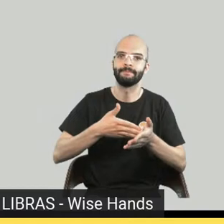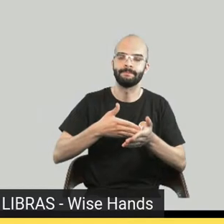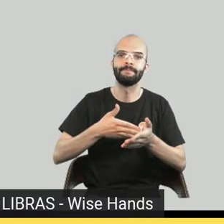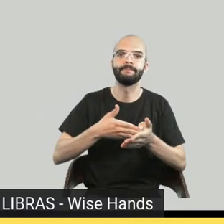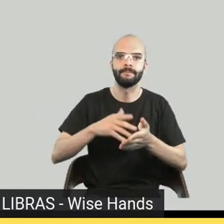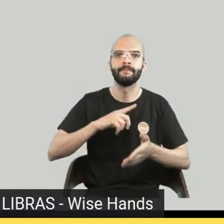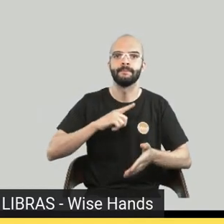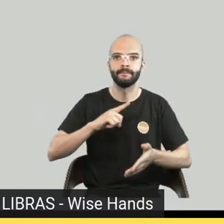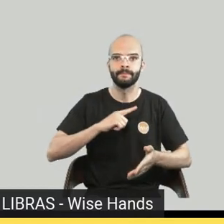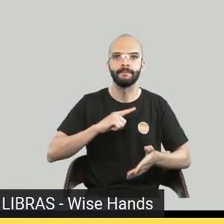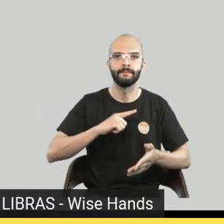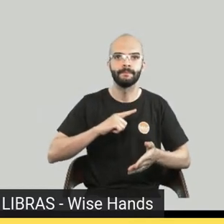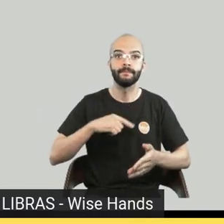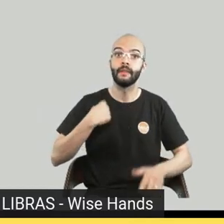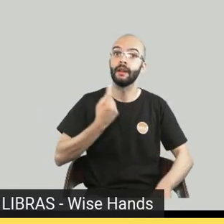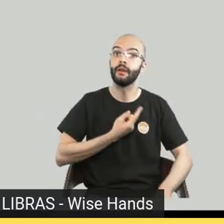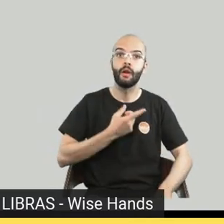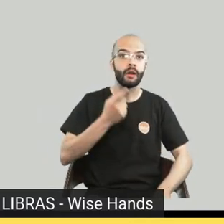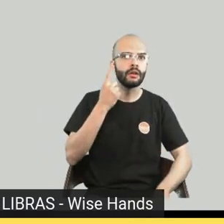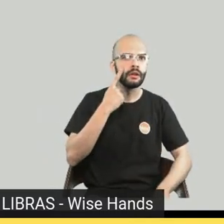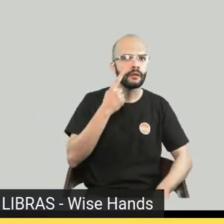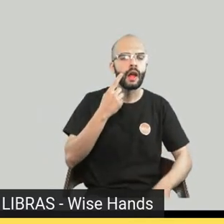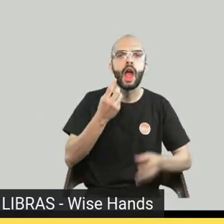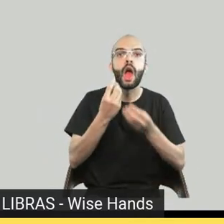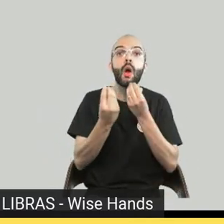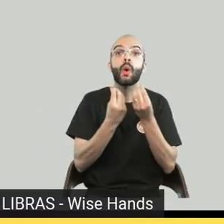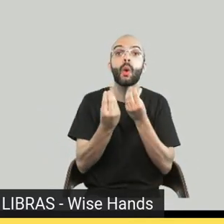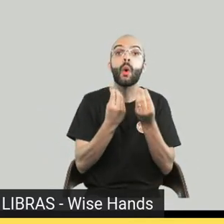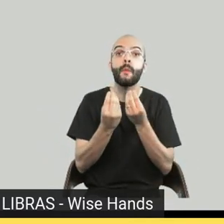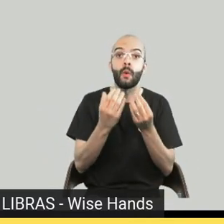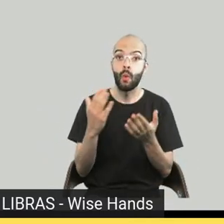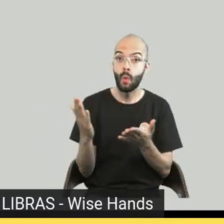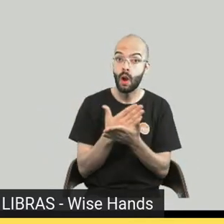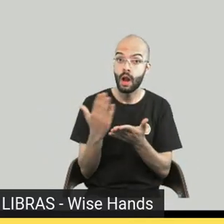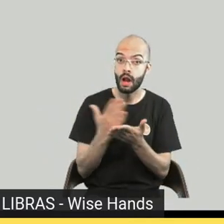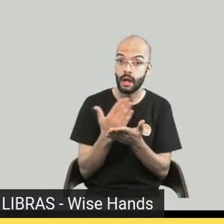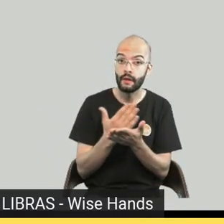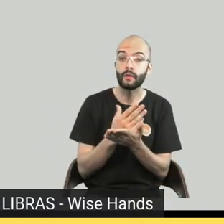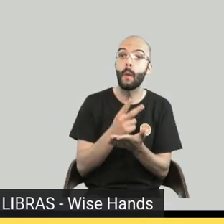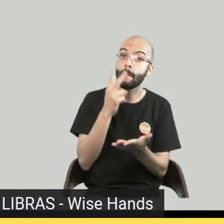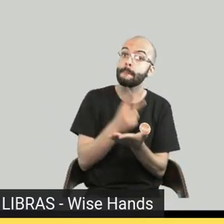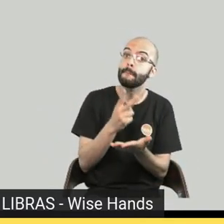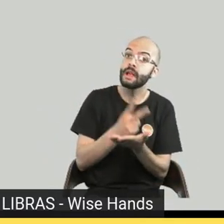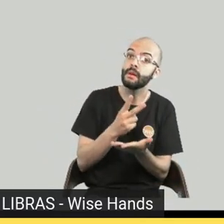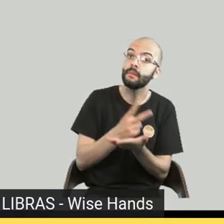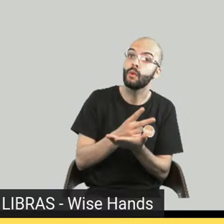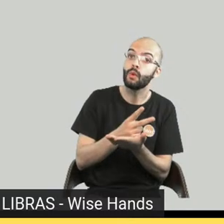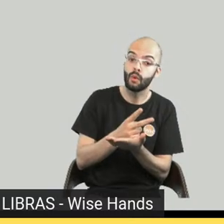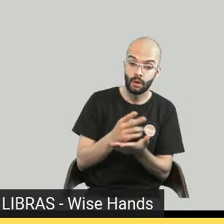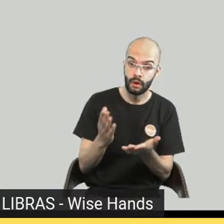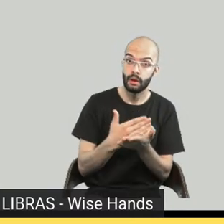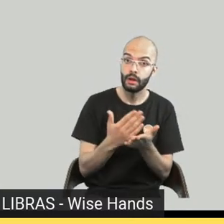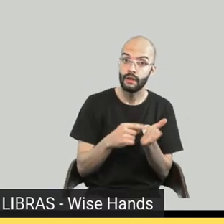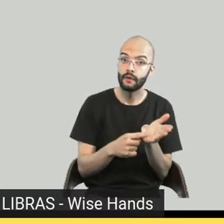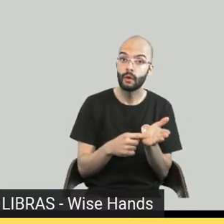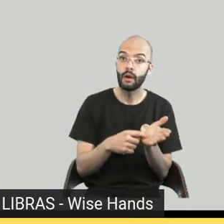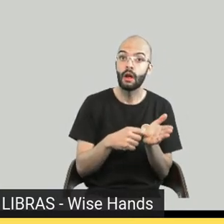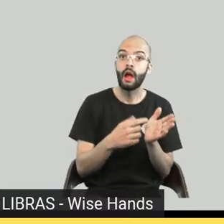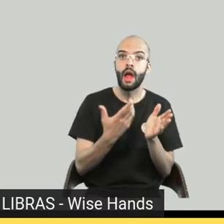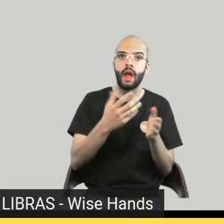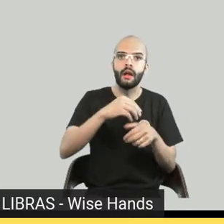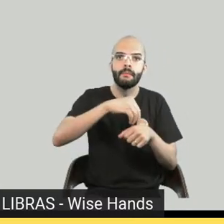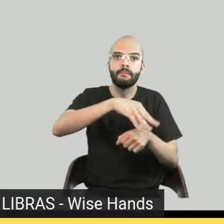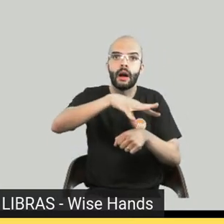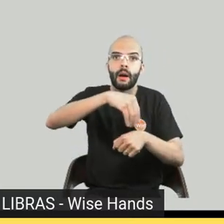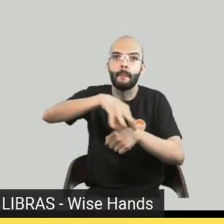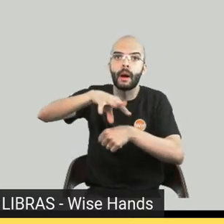o mesmo livro com todas as pessoas. A ideia do SL Book ele veio exatamente disso, de um bate-papo onde